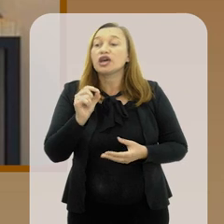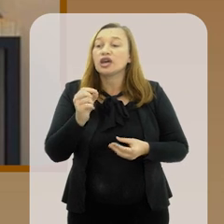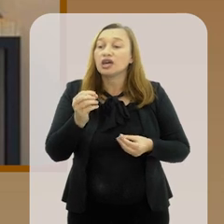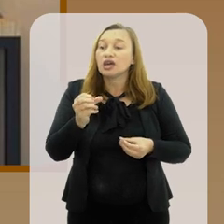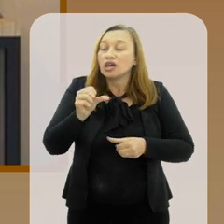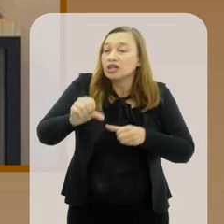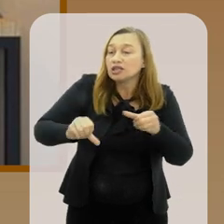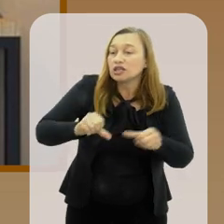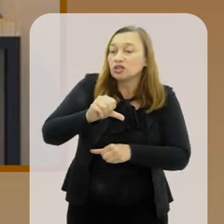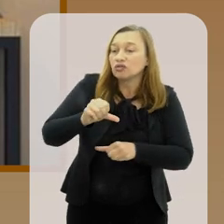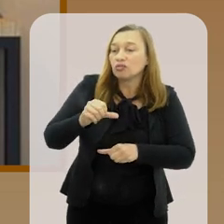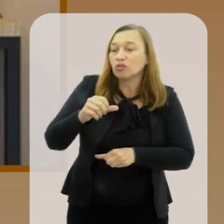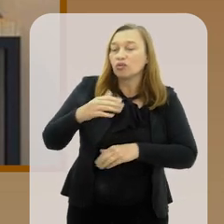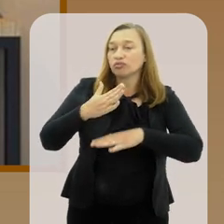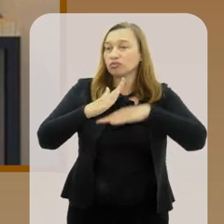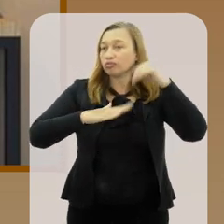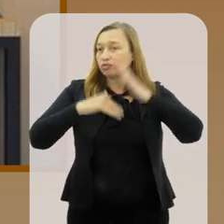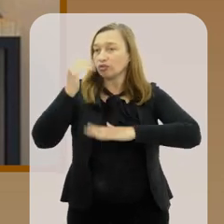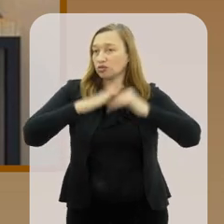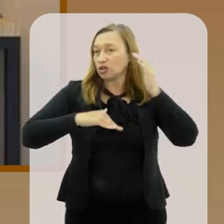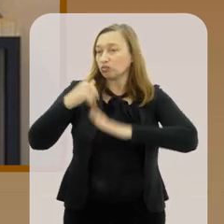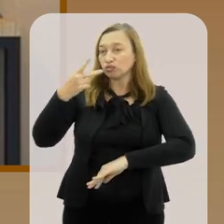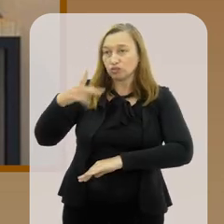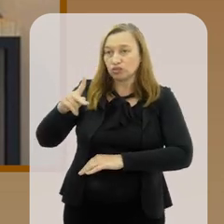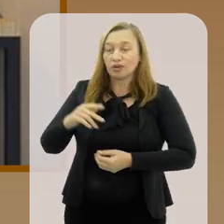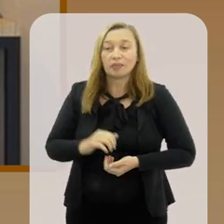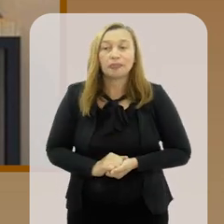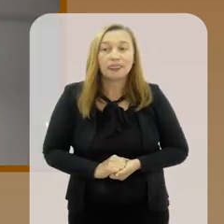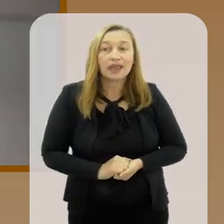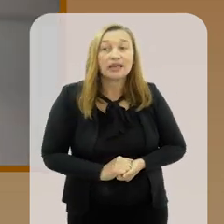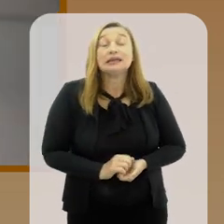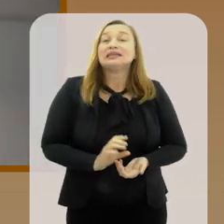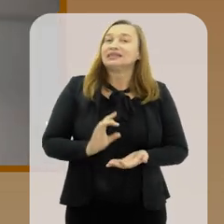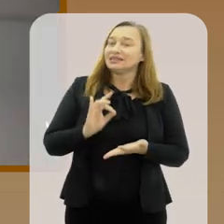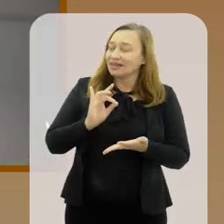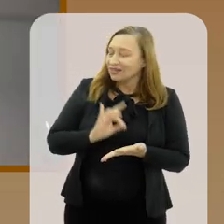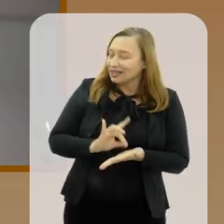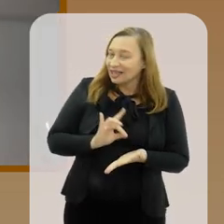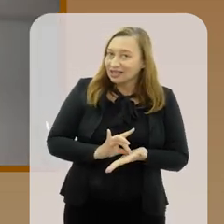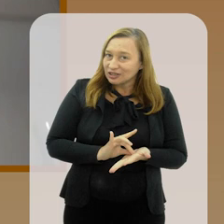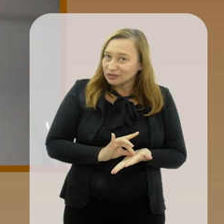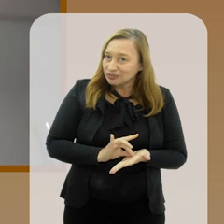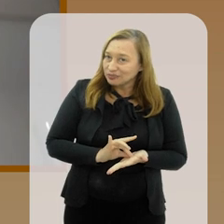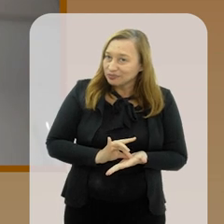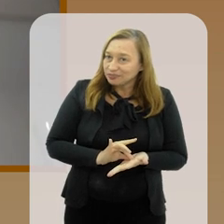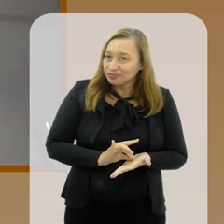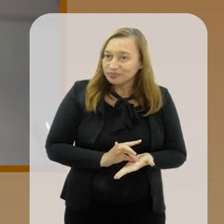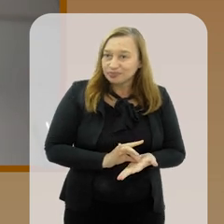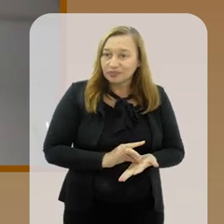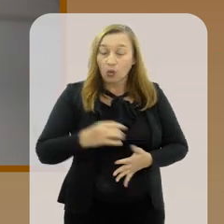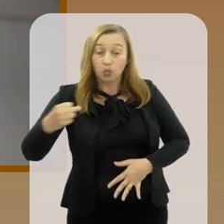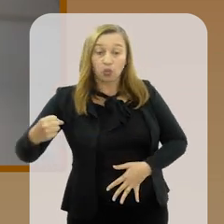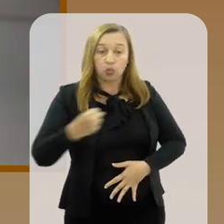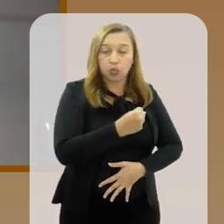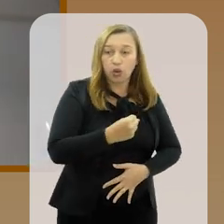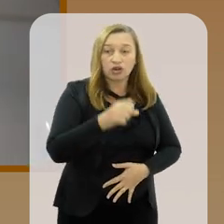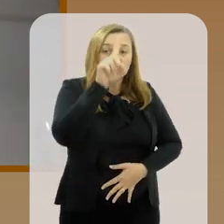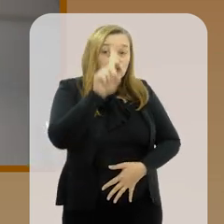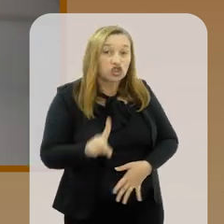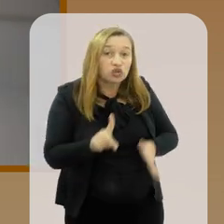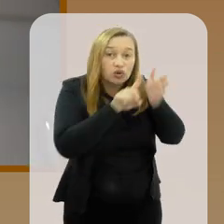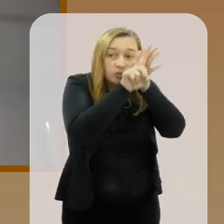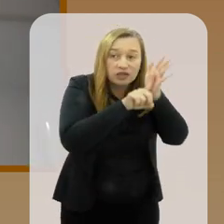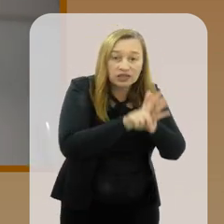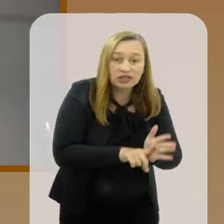de mudanças para a sua carreira. Isso é... Na verdade o cargo de diretor